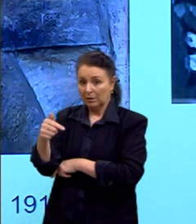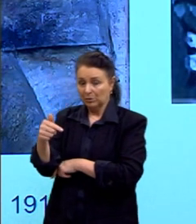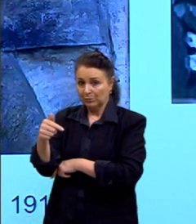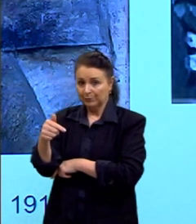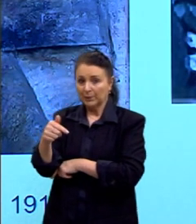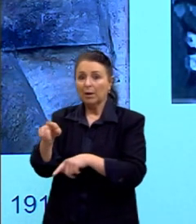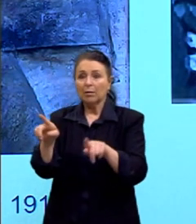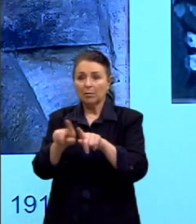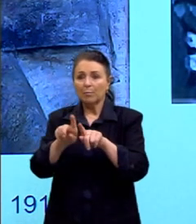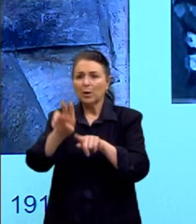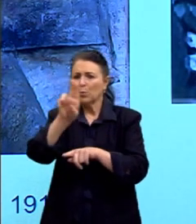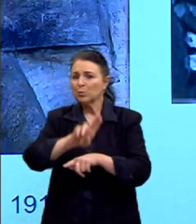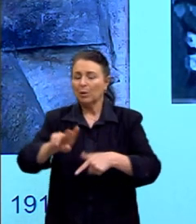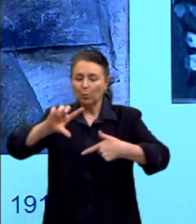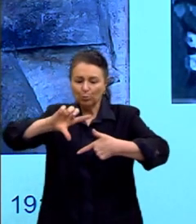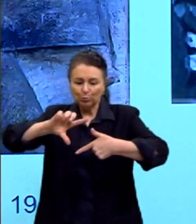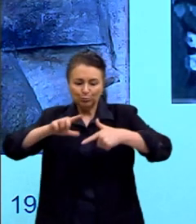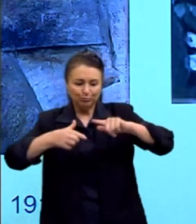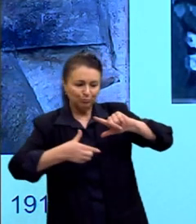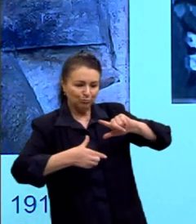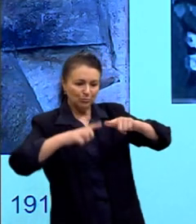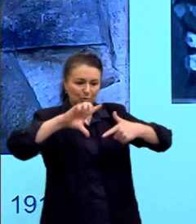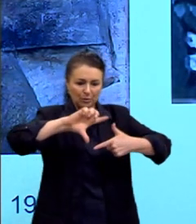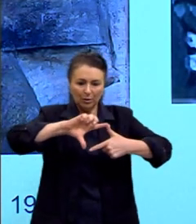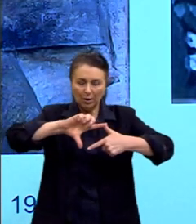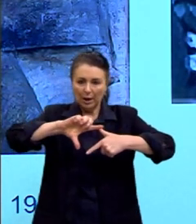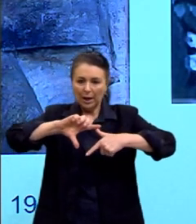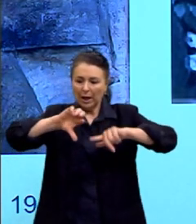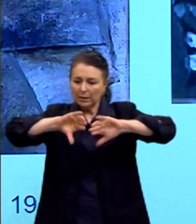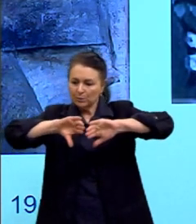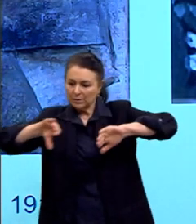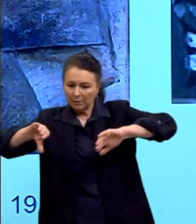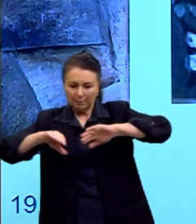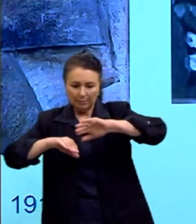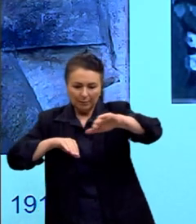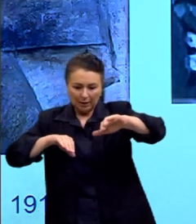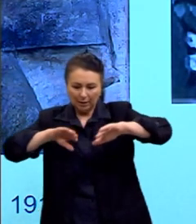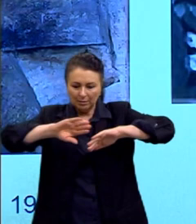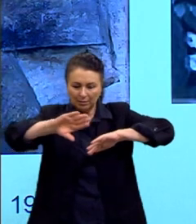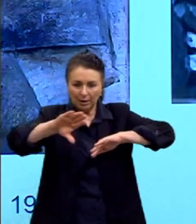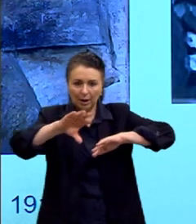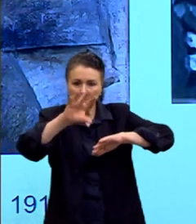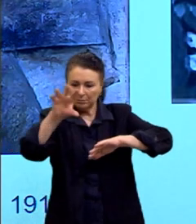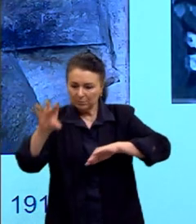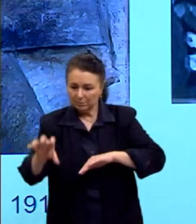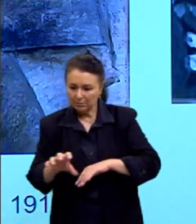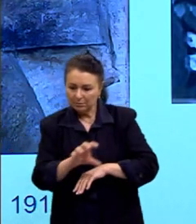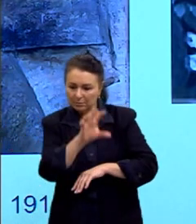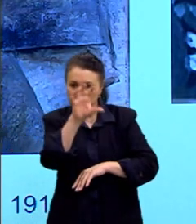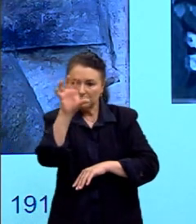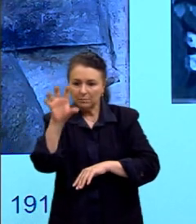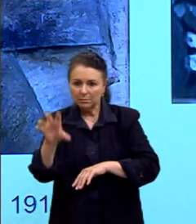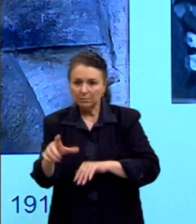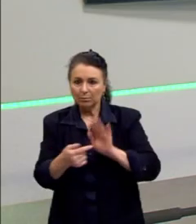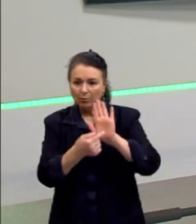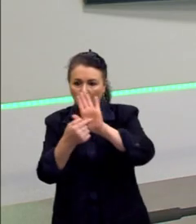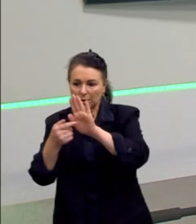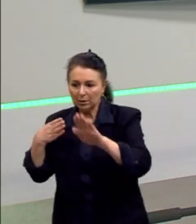geometrizadas, figuras separadas, divididas, apresentando essa invasão.